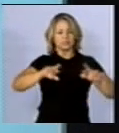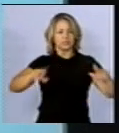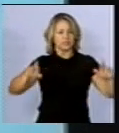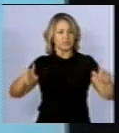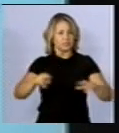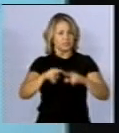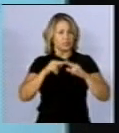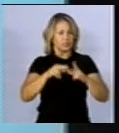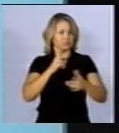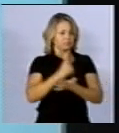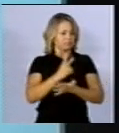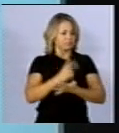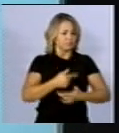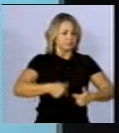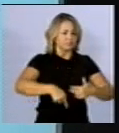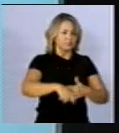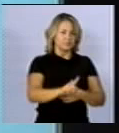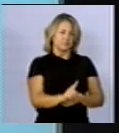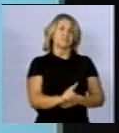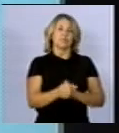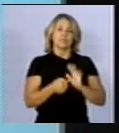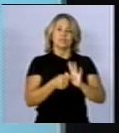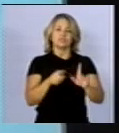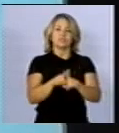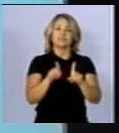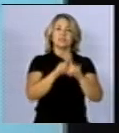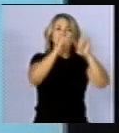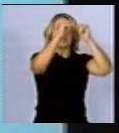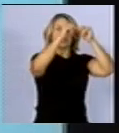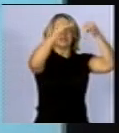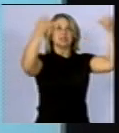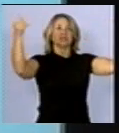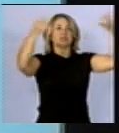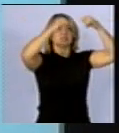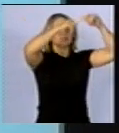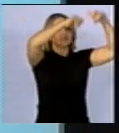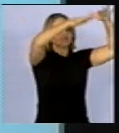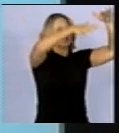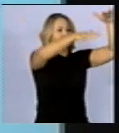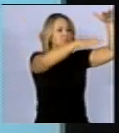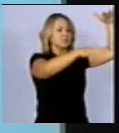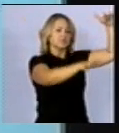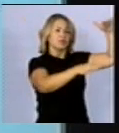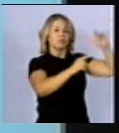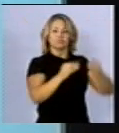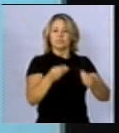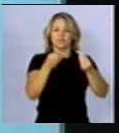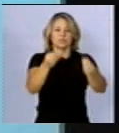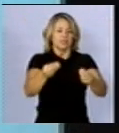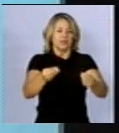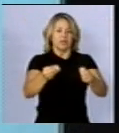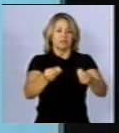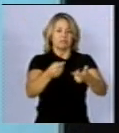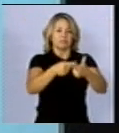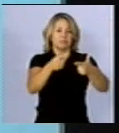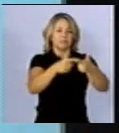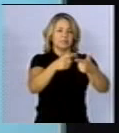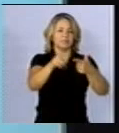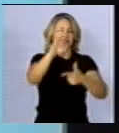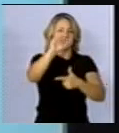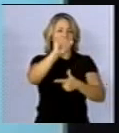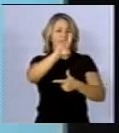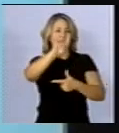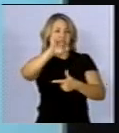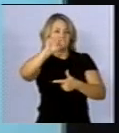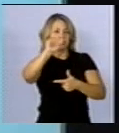função da frequência, visando registrar que a linha de transmissão, na realidade, fisicamente, ela não produz radiação. Com